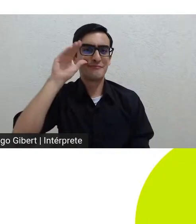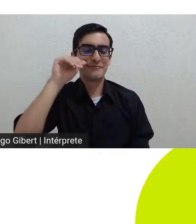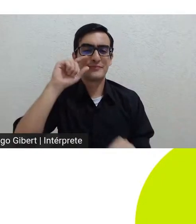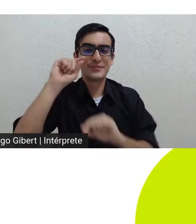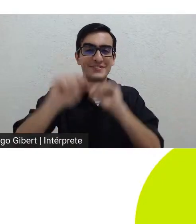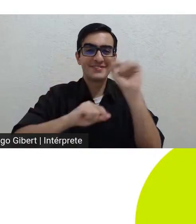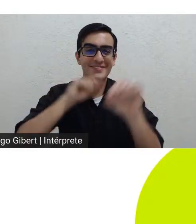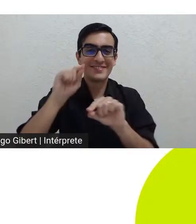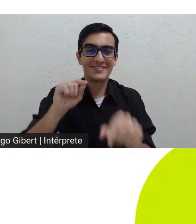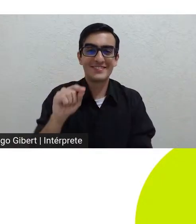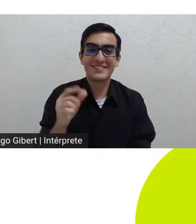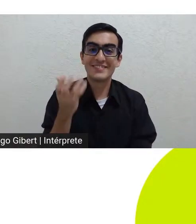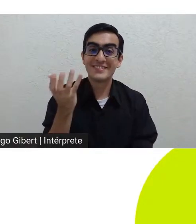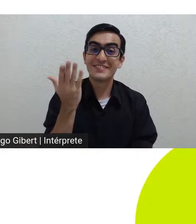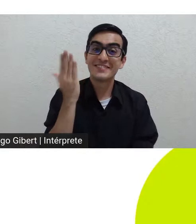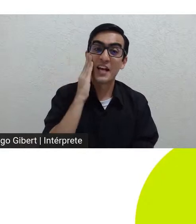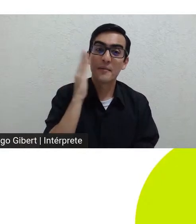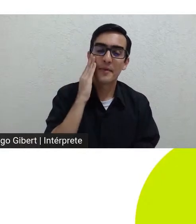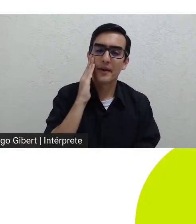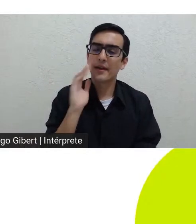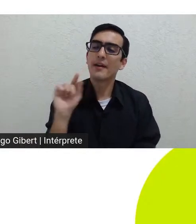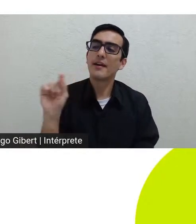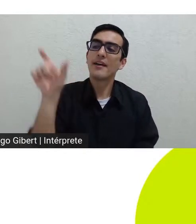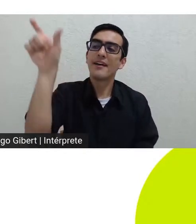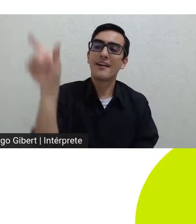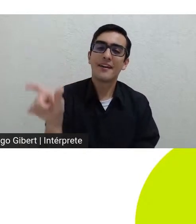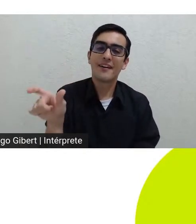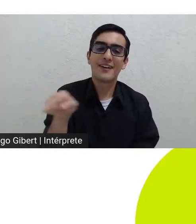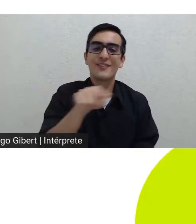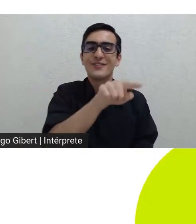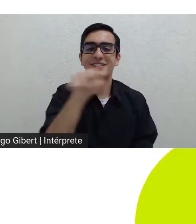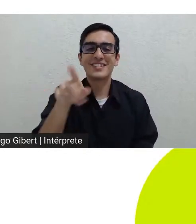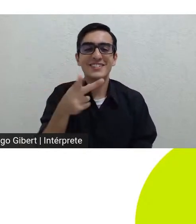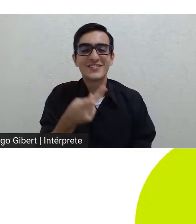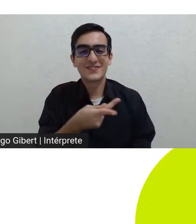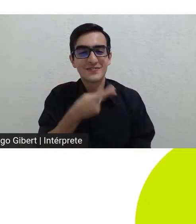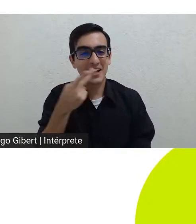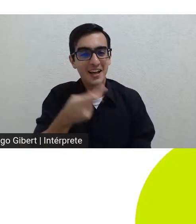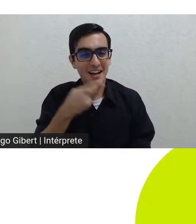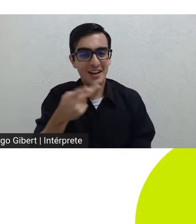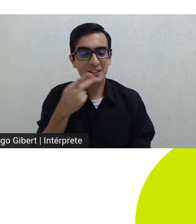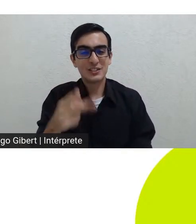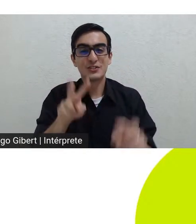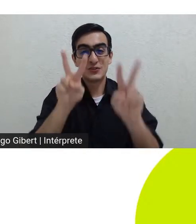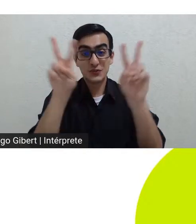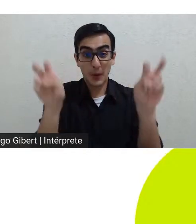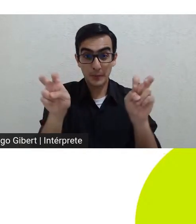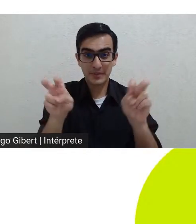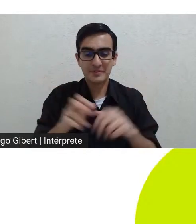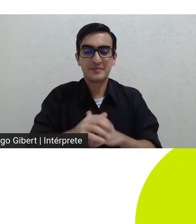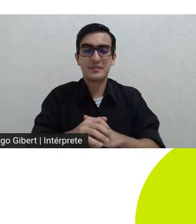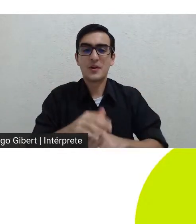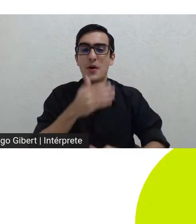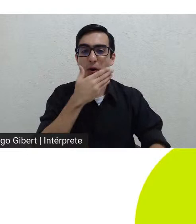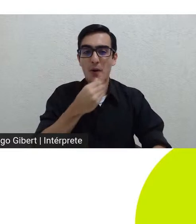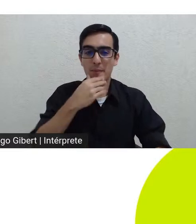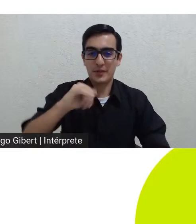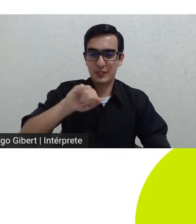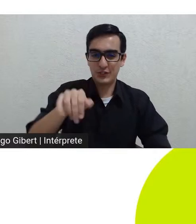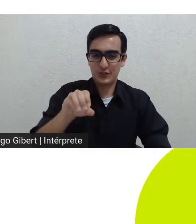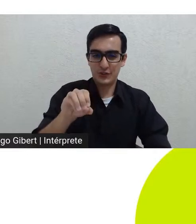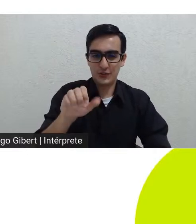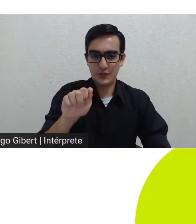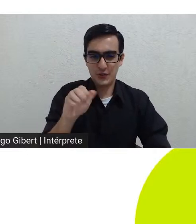ouvir o que vocês têm todos a me dizer que o João Coutinho